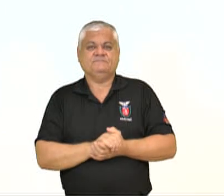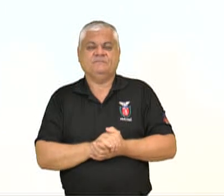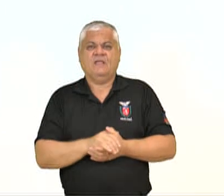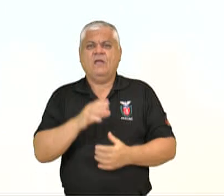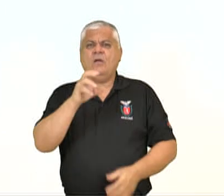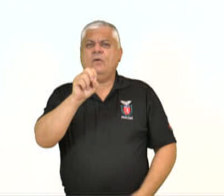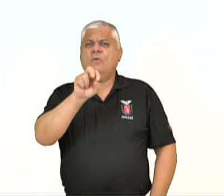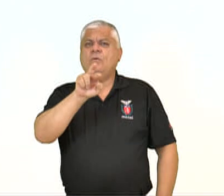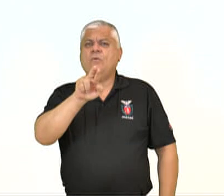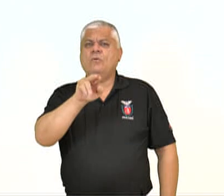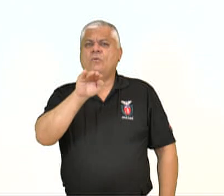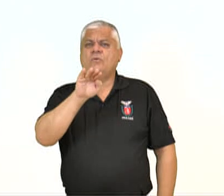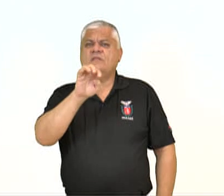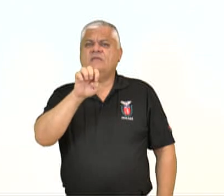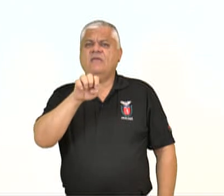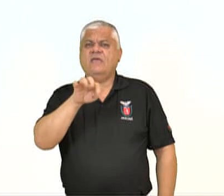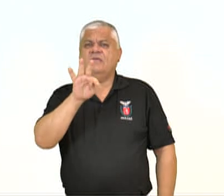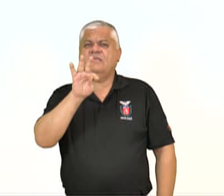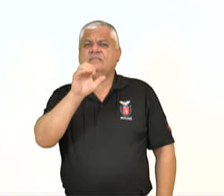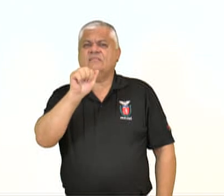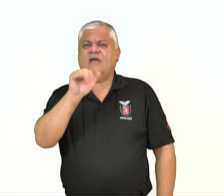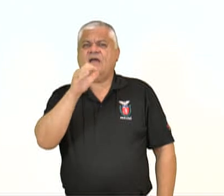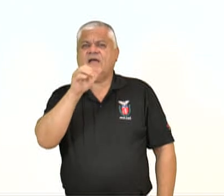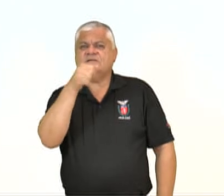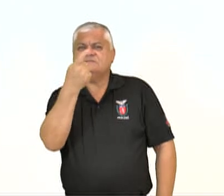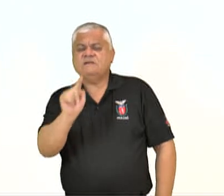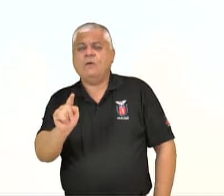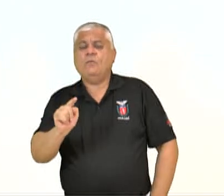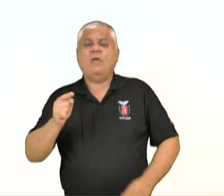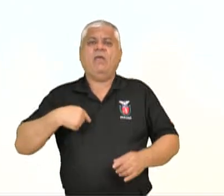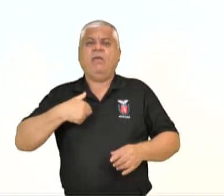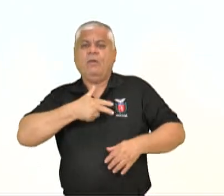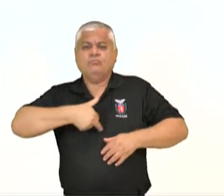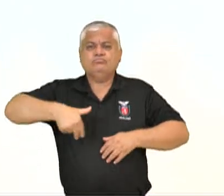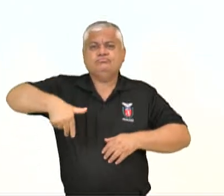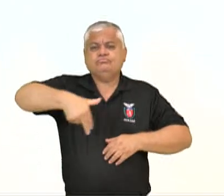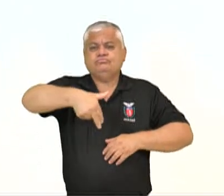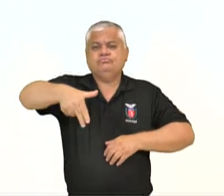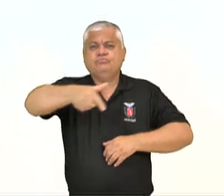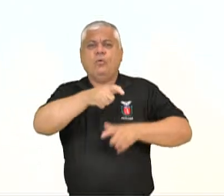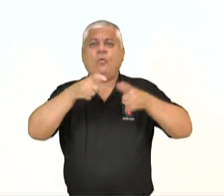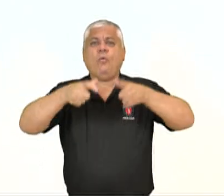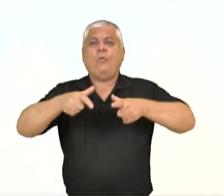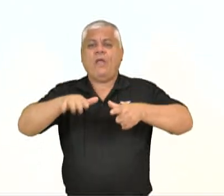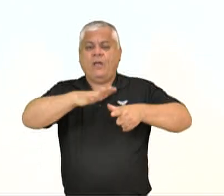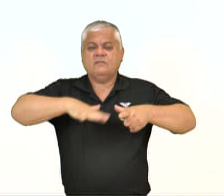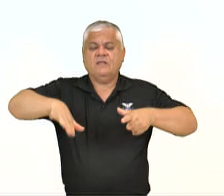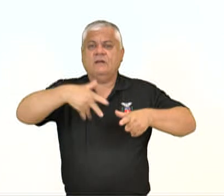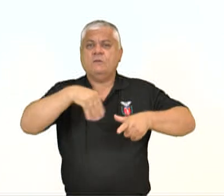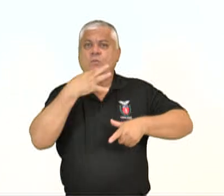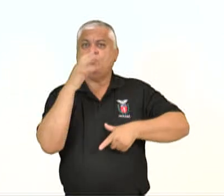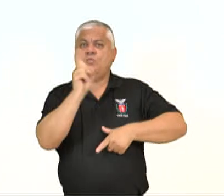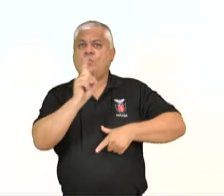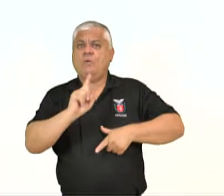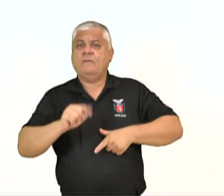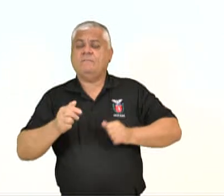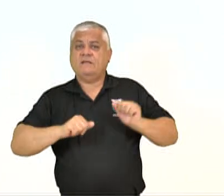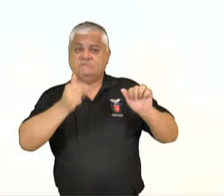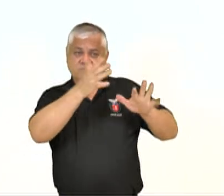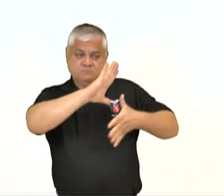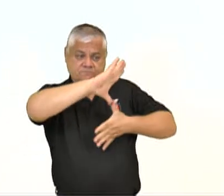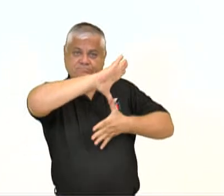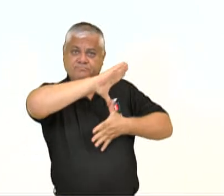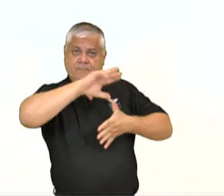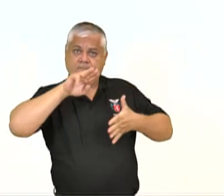orientação é a arte de navegar por terras desconhecidas com o auxílio de um mapa topográfico e uma